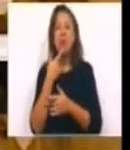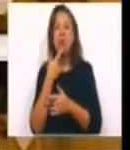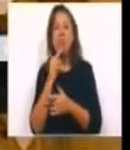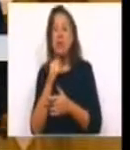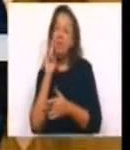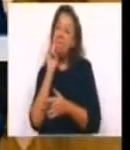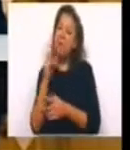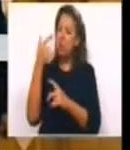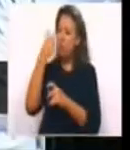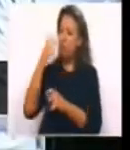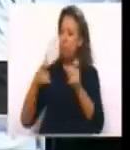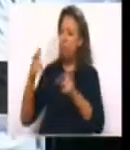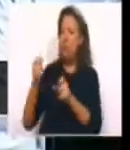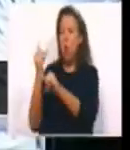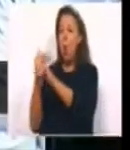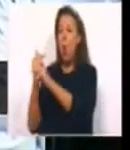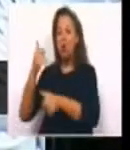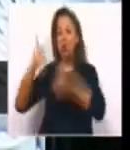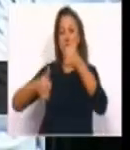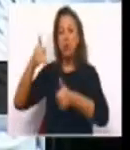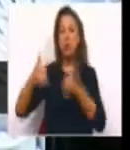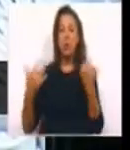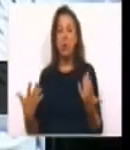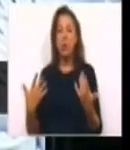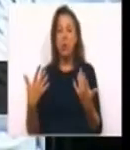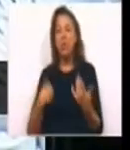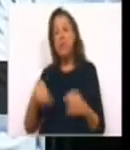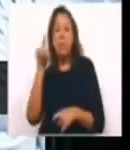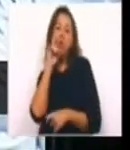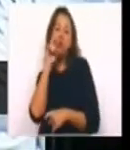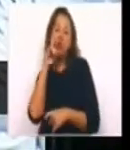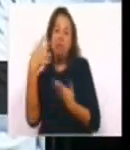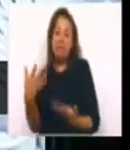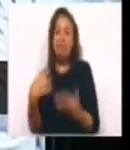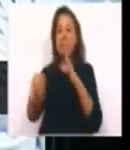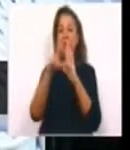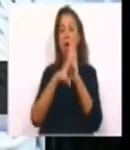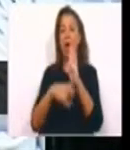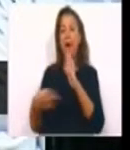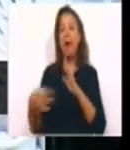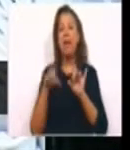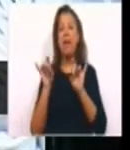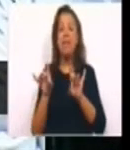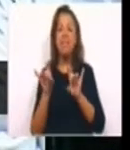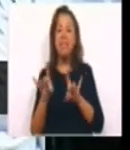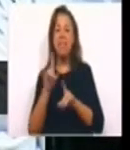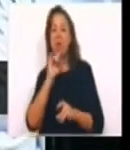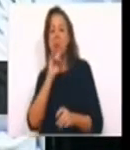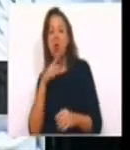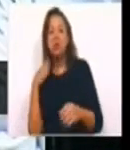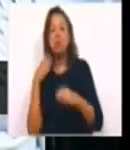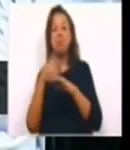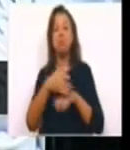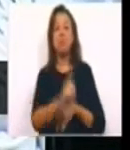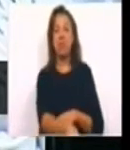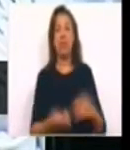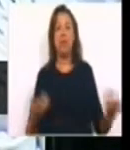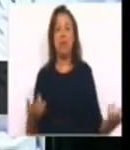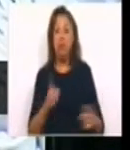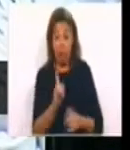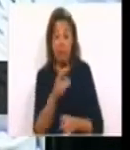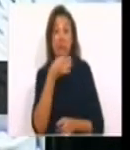e outros concorrentes atacá-las e protegerem-se com regras que estão a evitar que elas sejam atacadas. Foi isso que o Sr. disse,